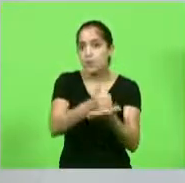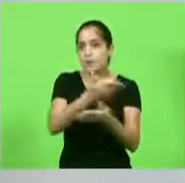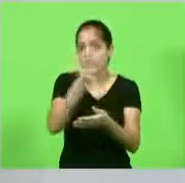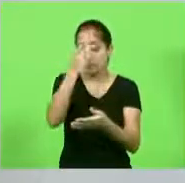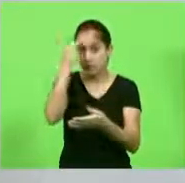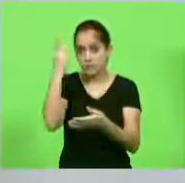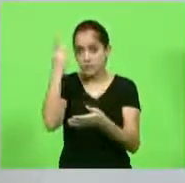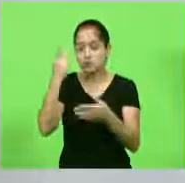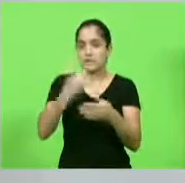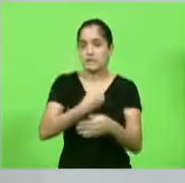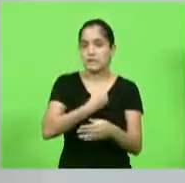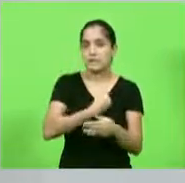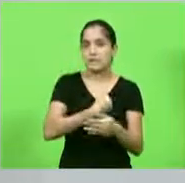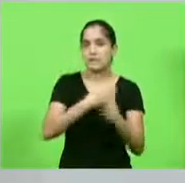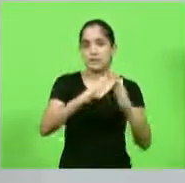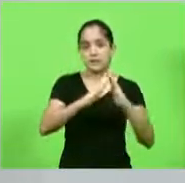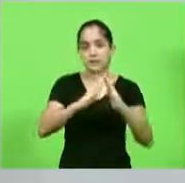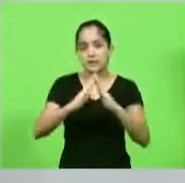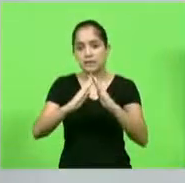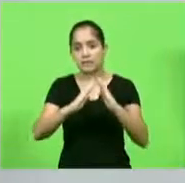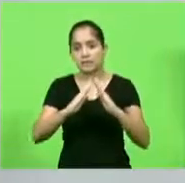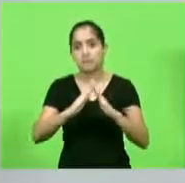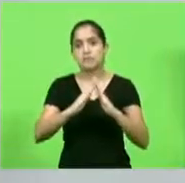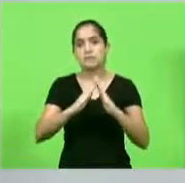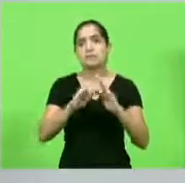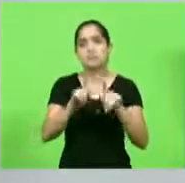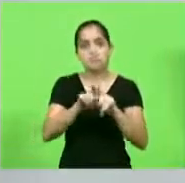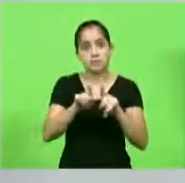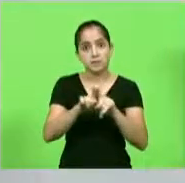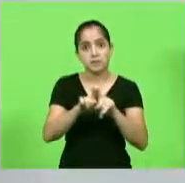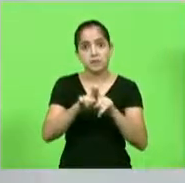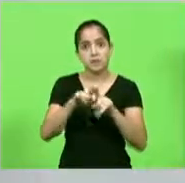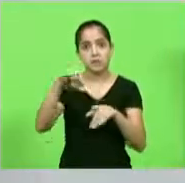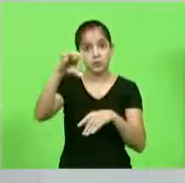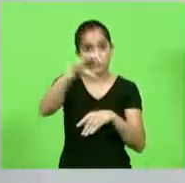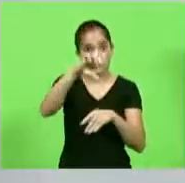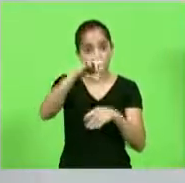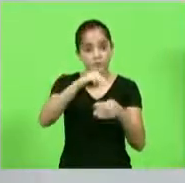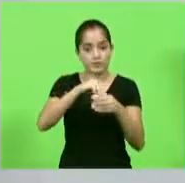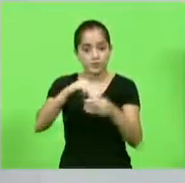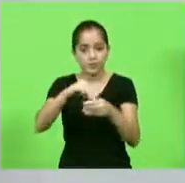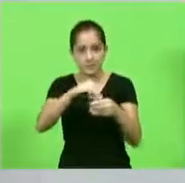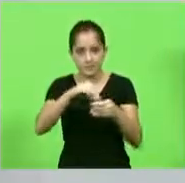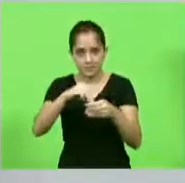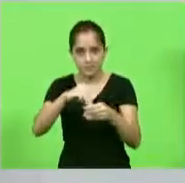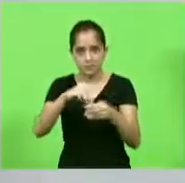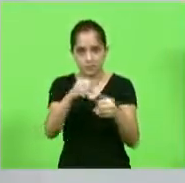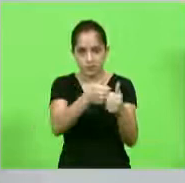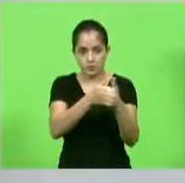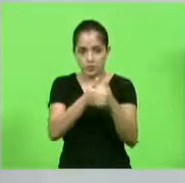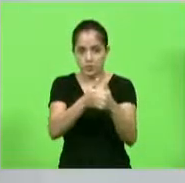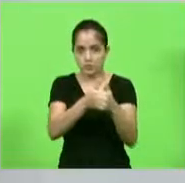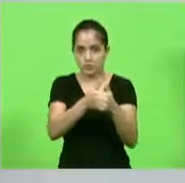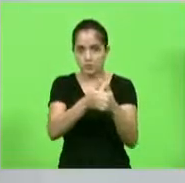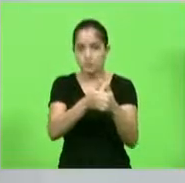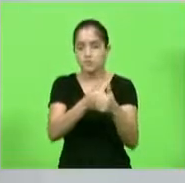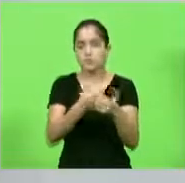que têm propriedade consolidada, aos moradores dos nove municípios que compõem a Serra,